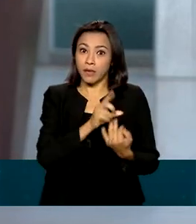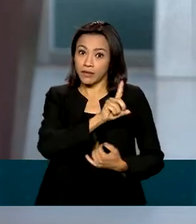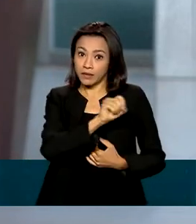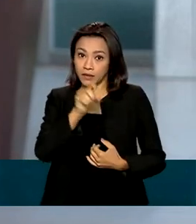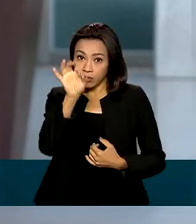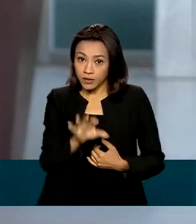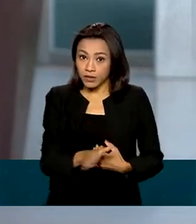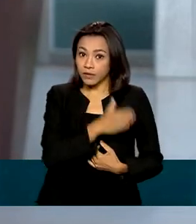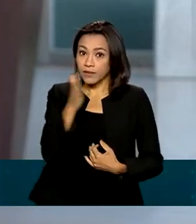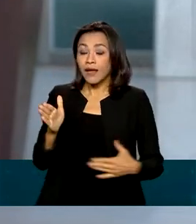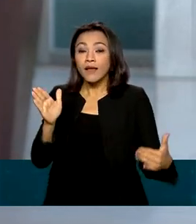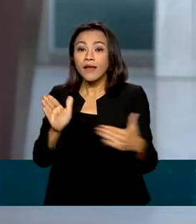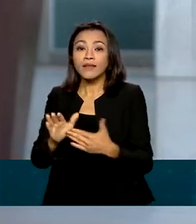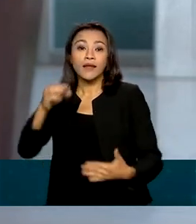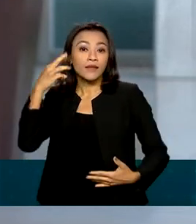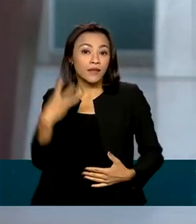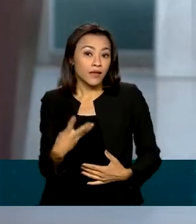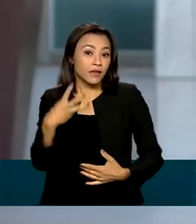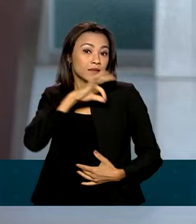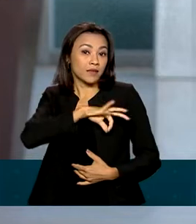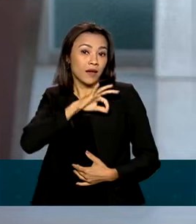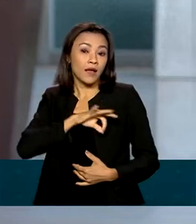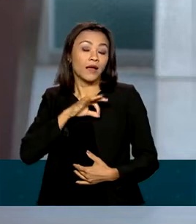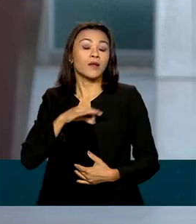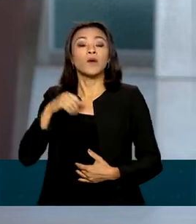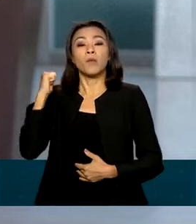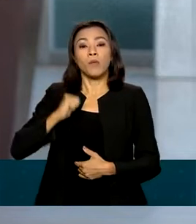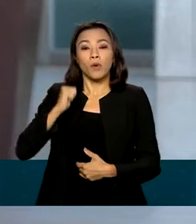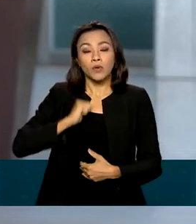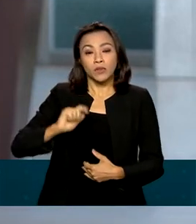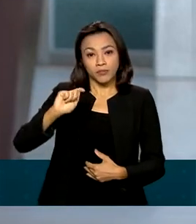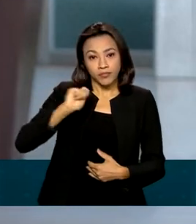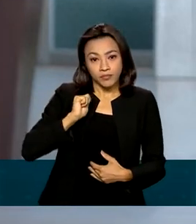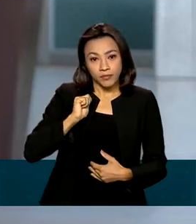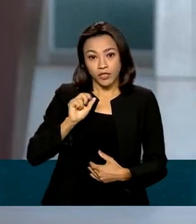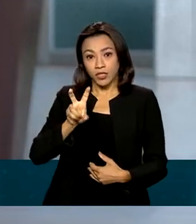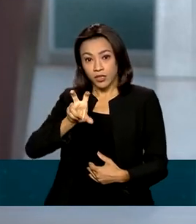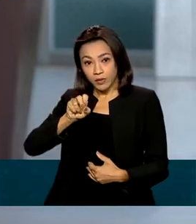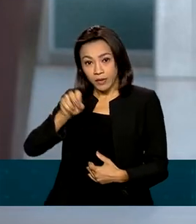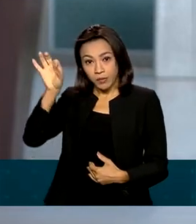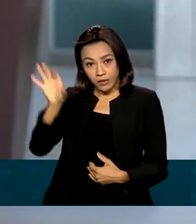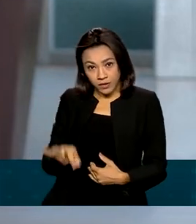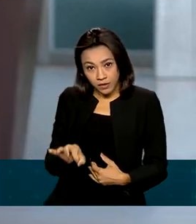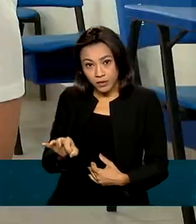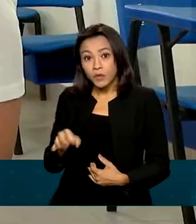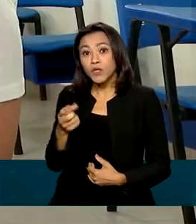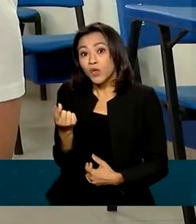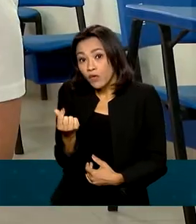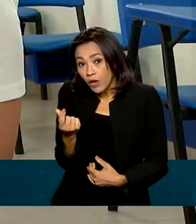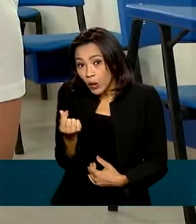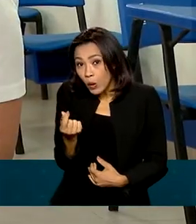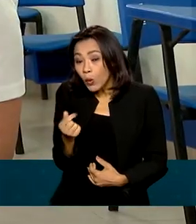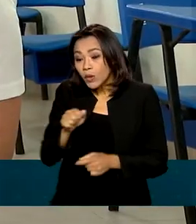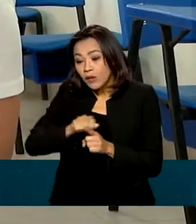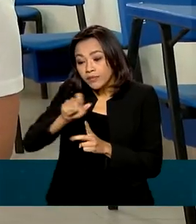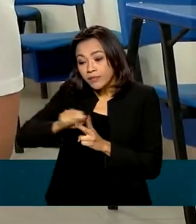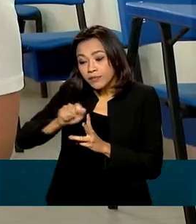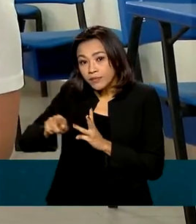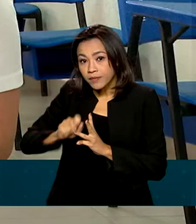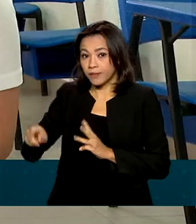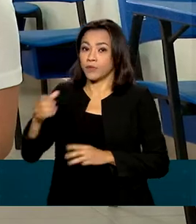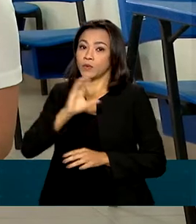três salários mínimos para a Bolsa de 50% do valor da mensalidade do curso. A novidade vai